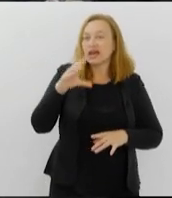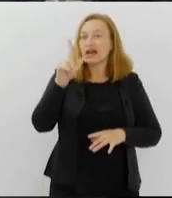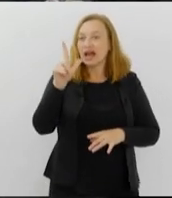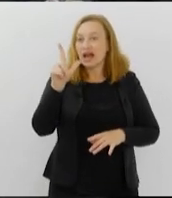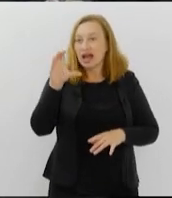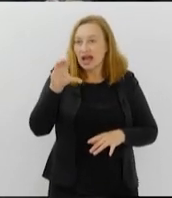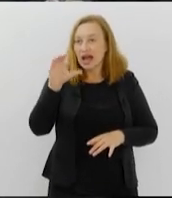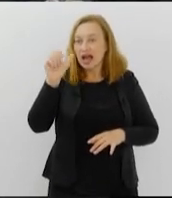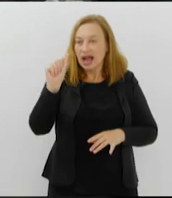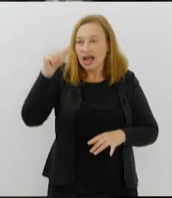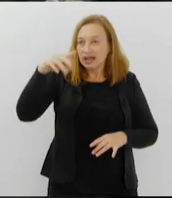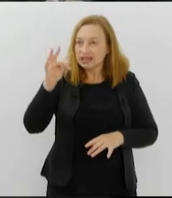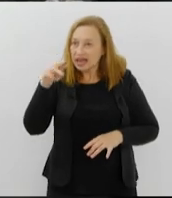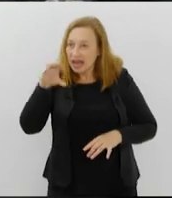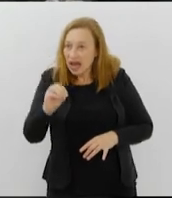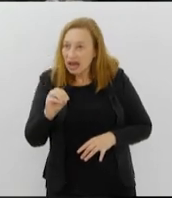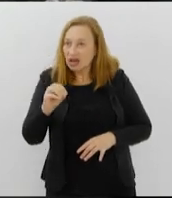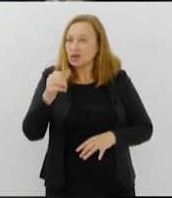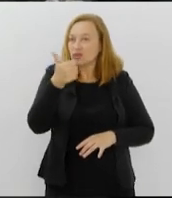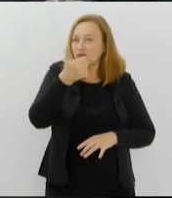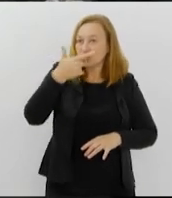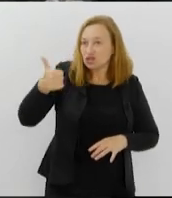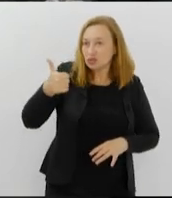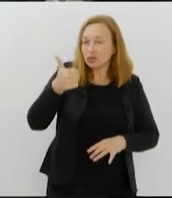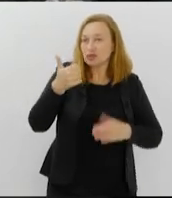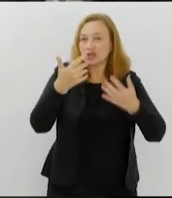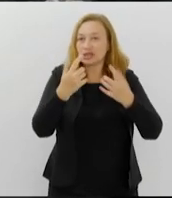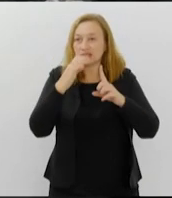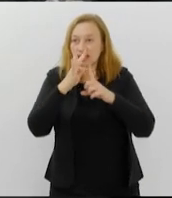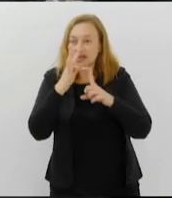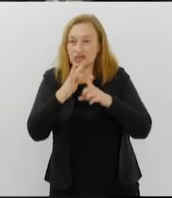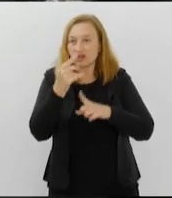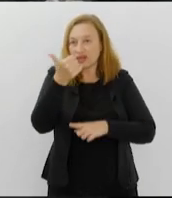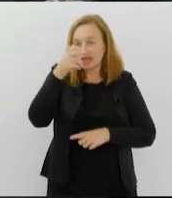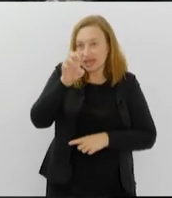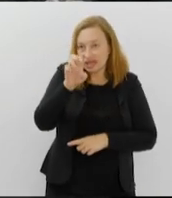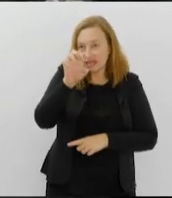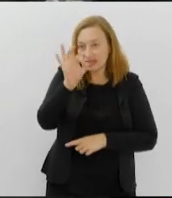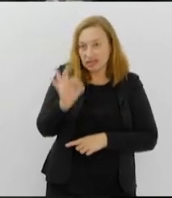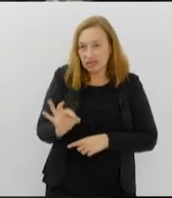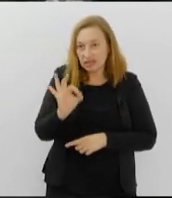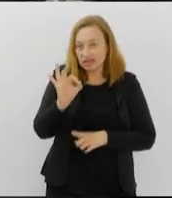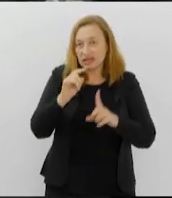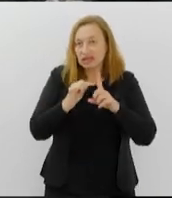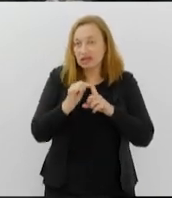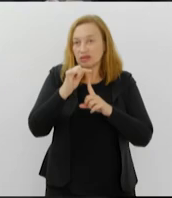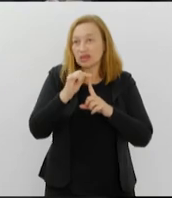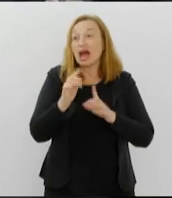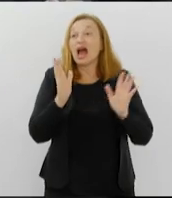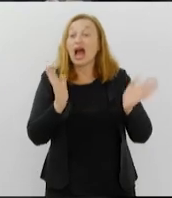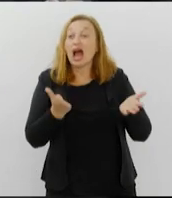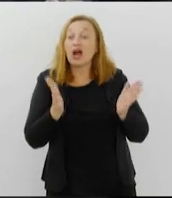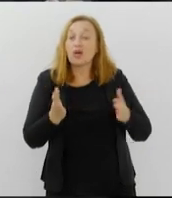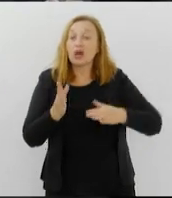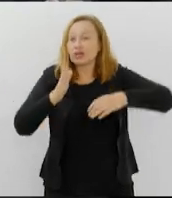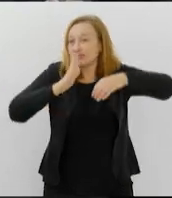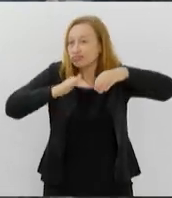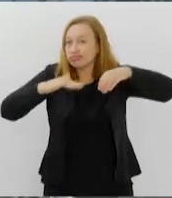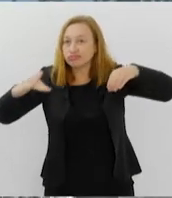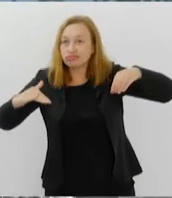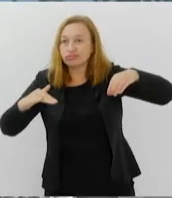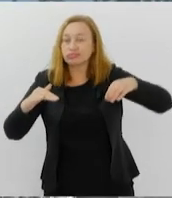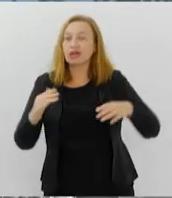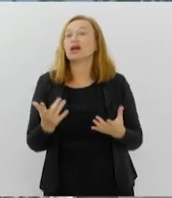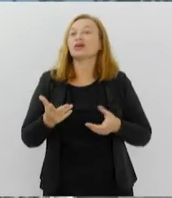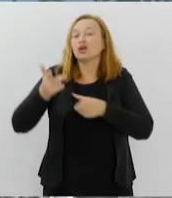graus e Teresópolis 15 graus Celsius. Agora vamos ver imagens aqui da Baía de Guanabara. Nosso